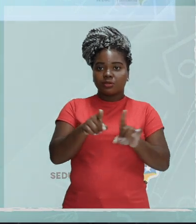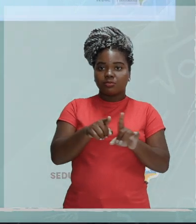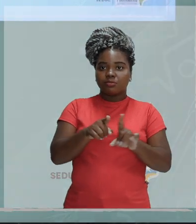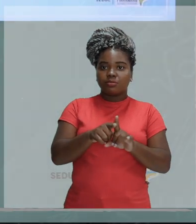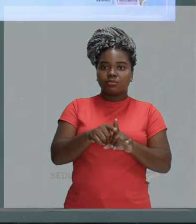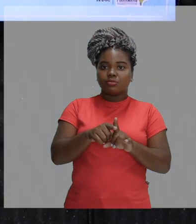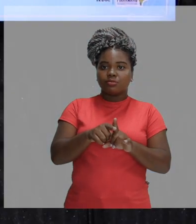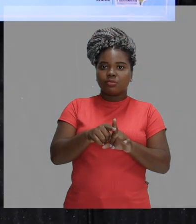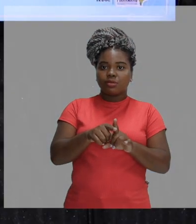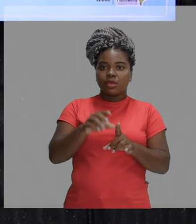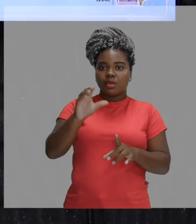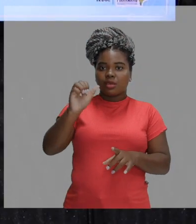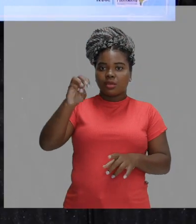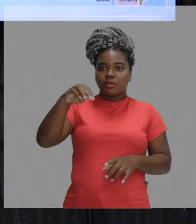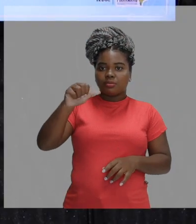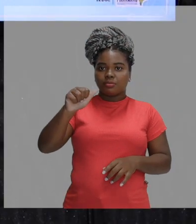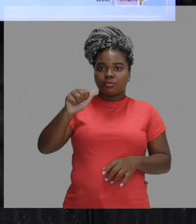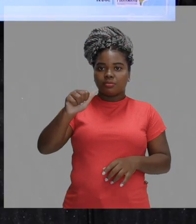orifício.